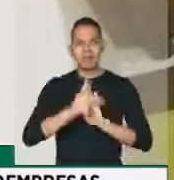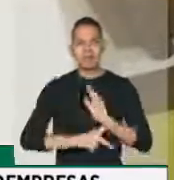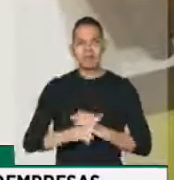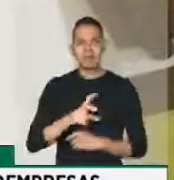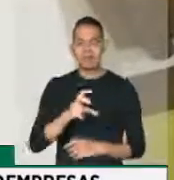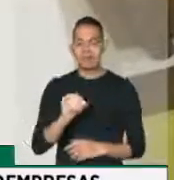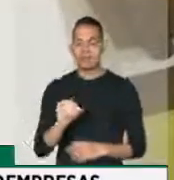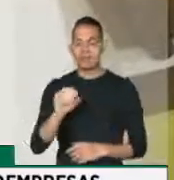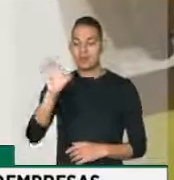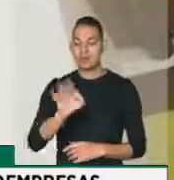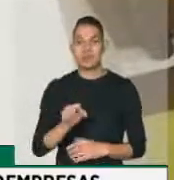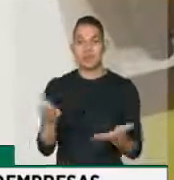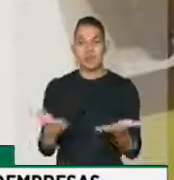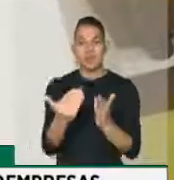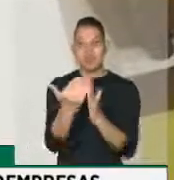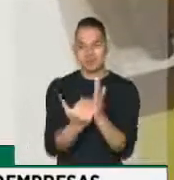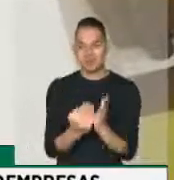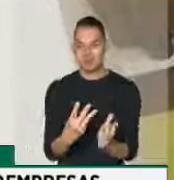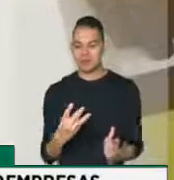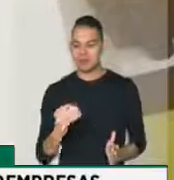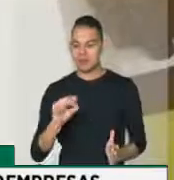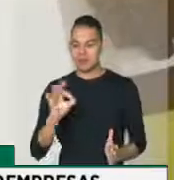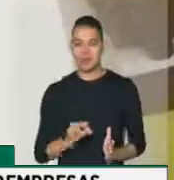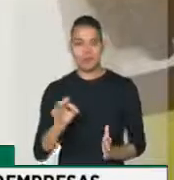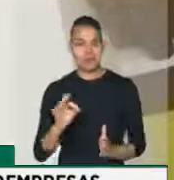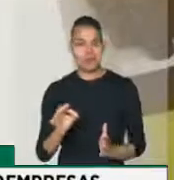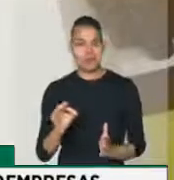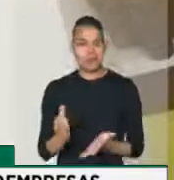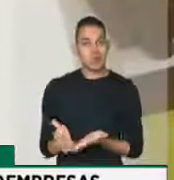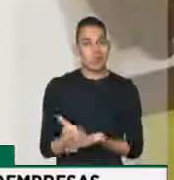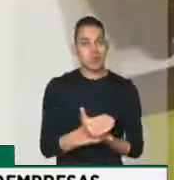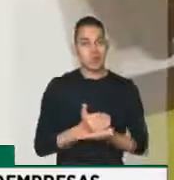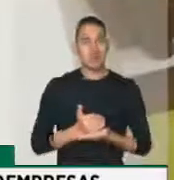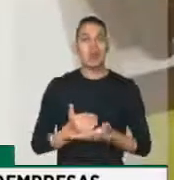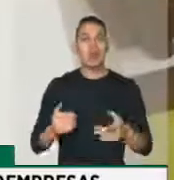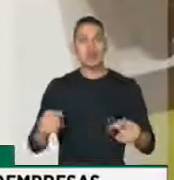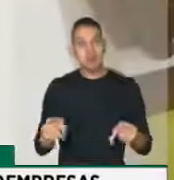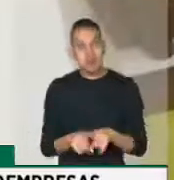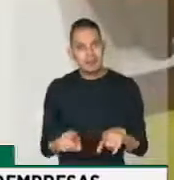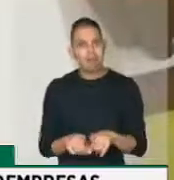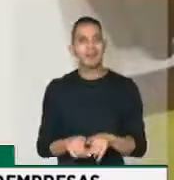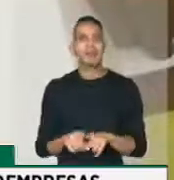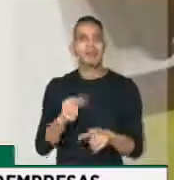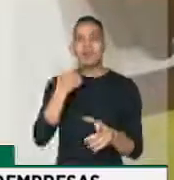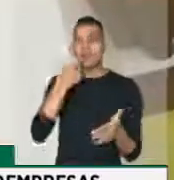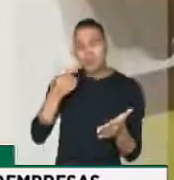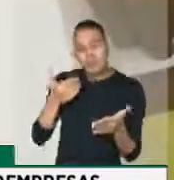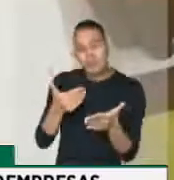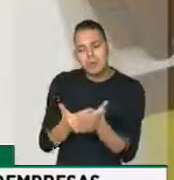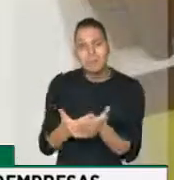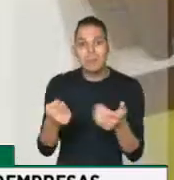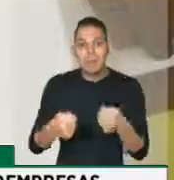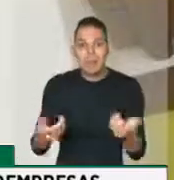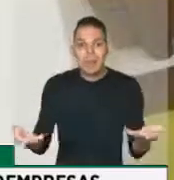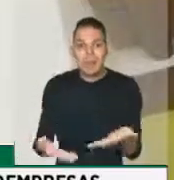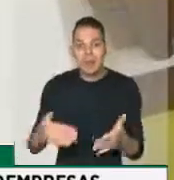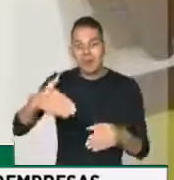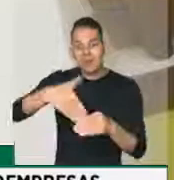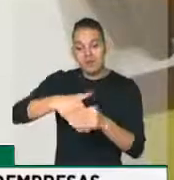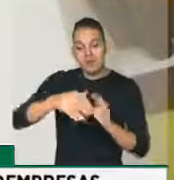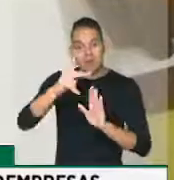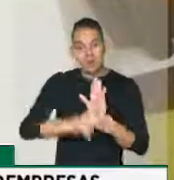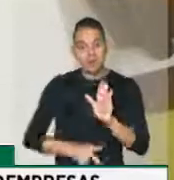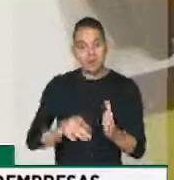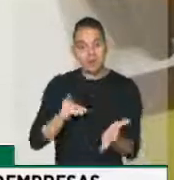50% e foi reduzida para 30% do faturamento, é também algo que em breve, se nós não votarmos agora no projeto original,